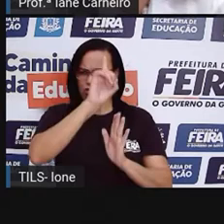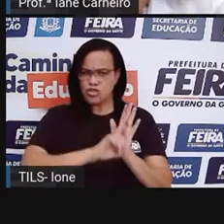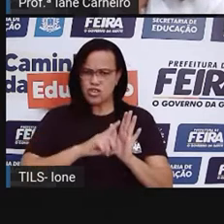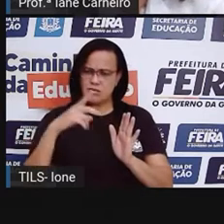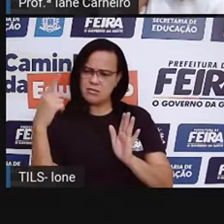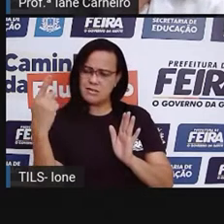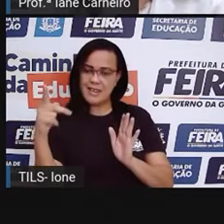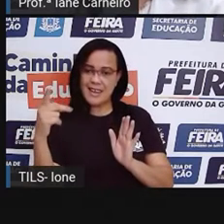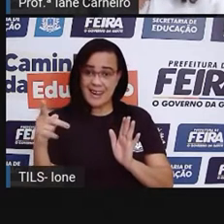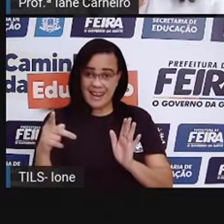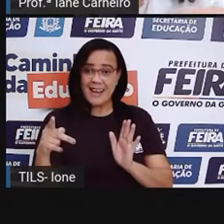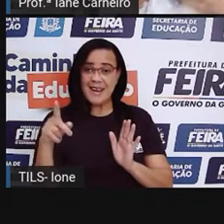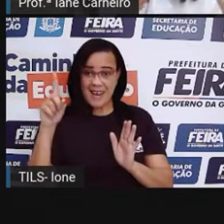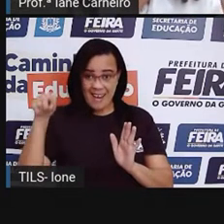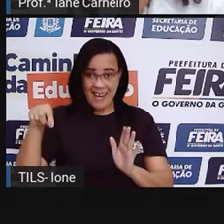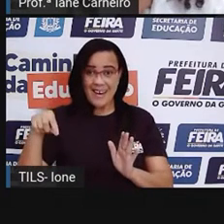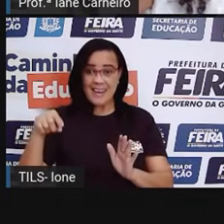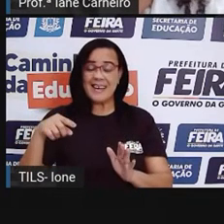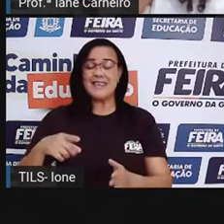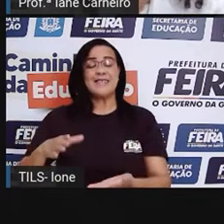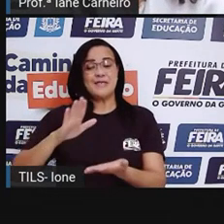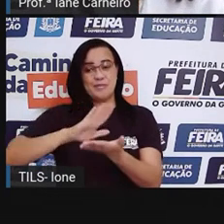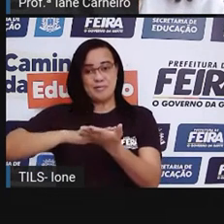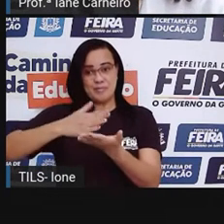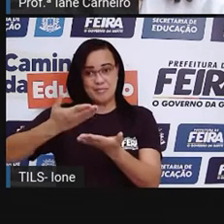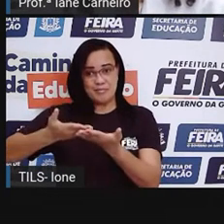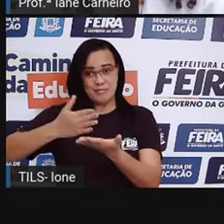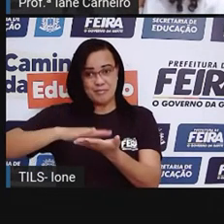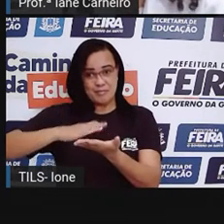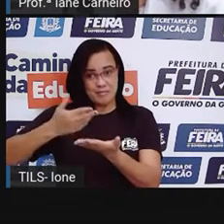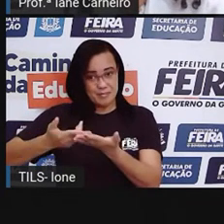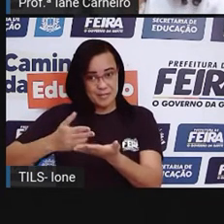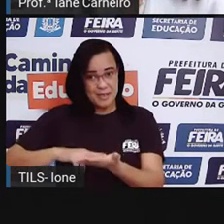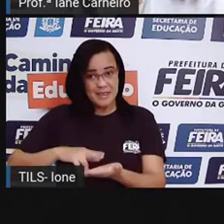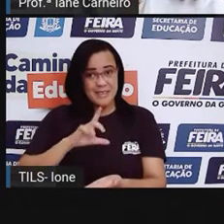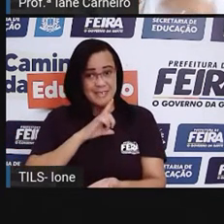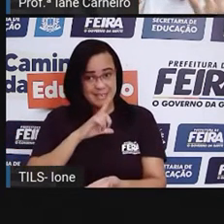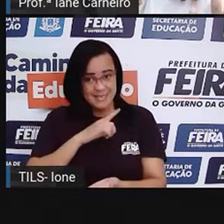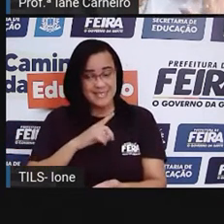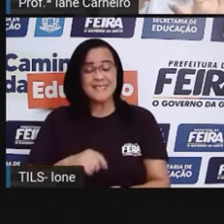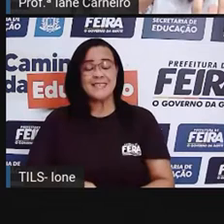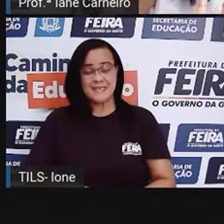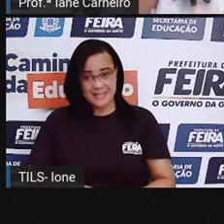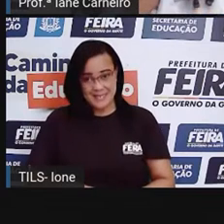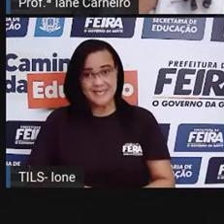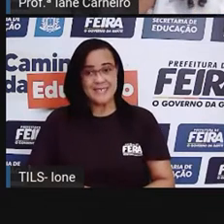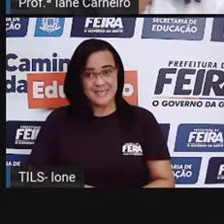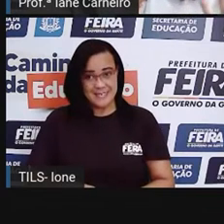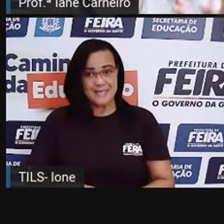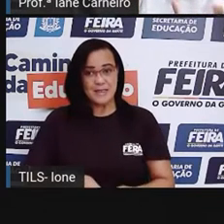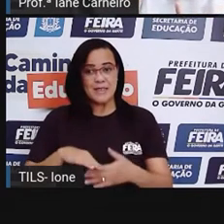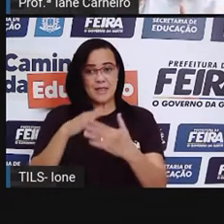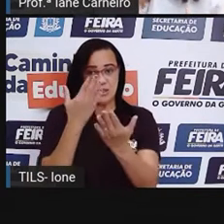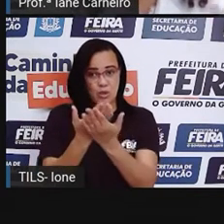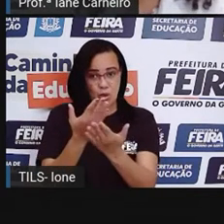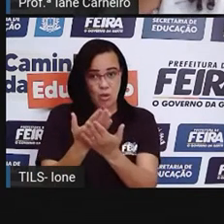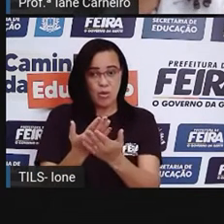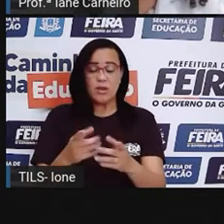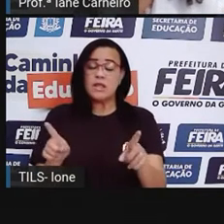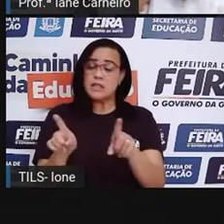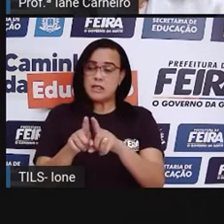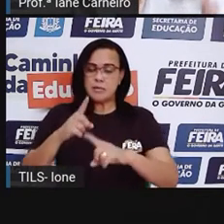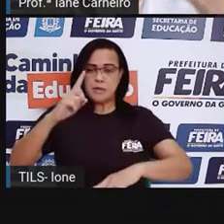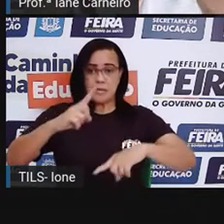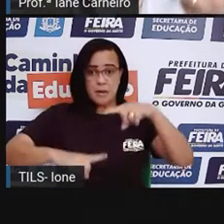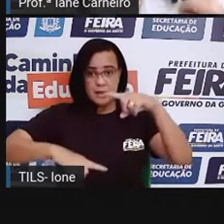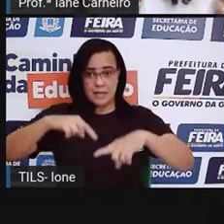consiga estudar, né? Para que ela consiga se desenvolver bem na escola também. Então, vocês têm direito a ter uma escola, a ter material escolar,